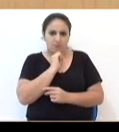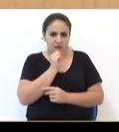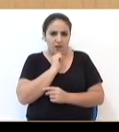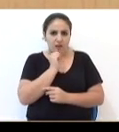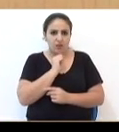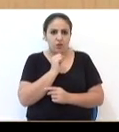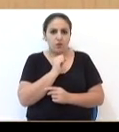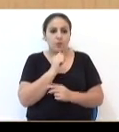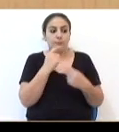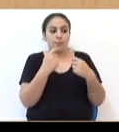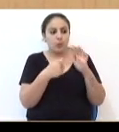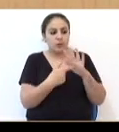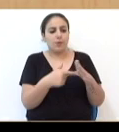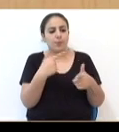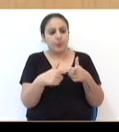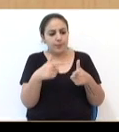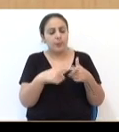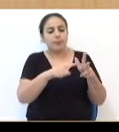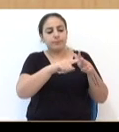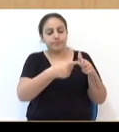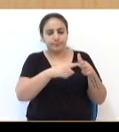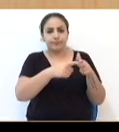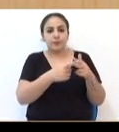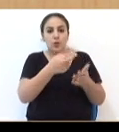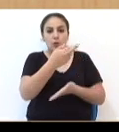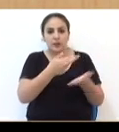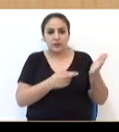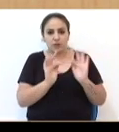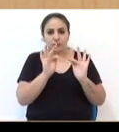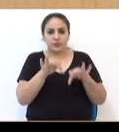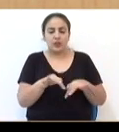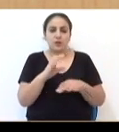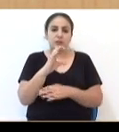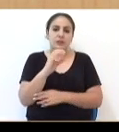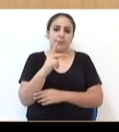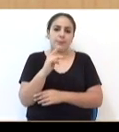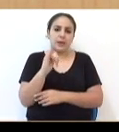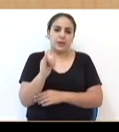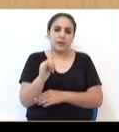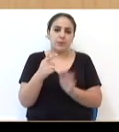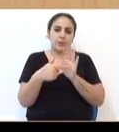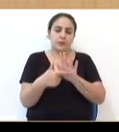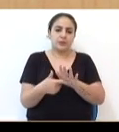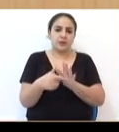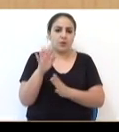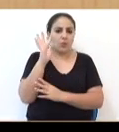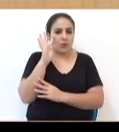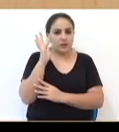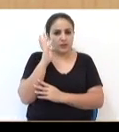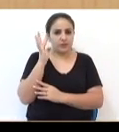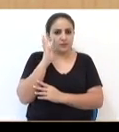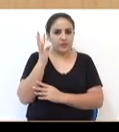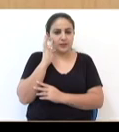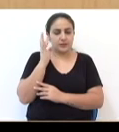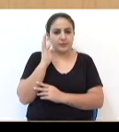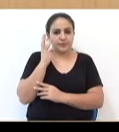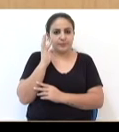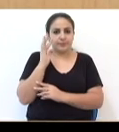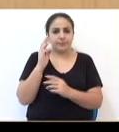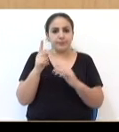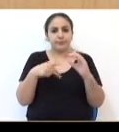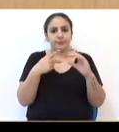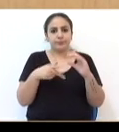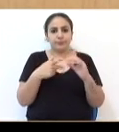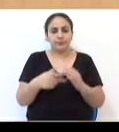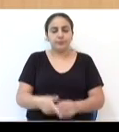antigos apresentavam problemas. O relatório final da CPI deve ser apresentado na próxima quarta-feira no Parlamento